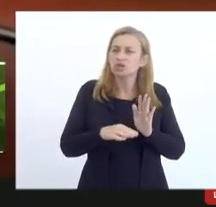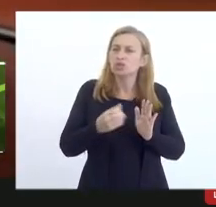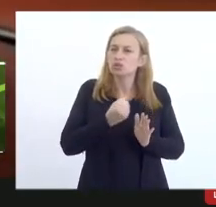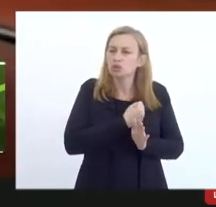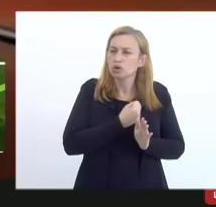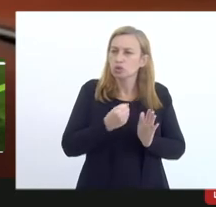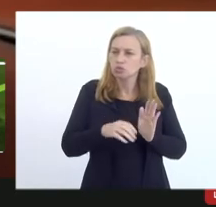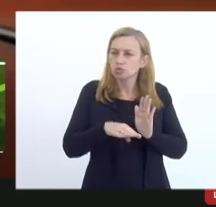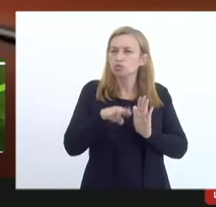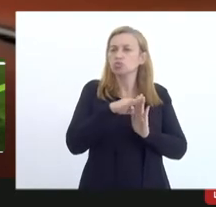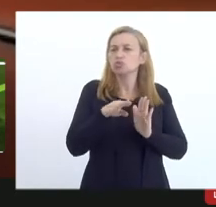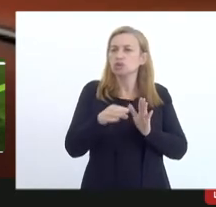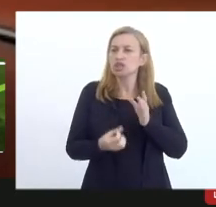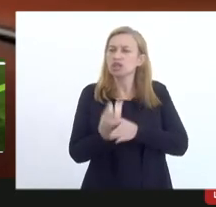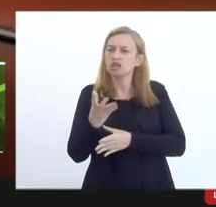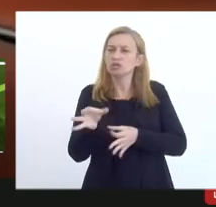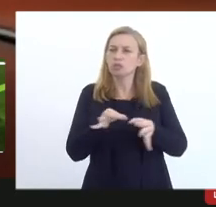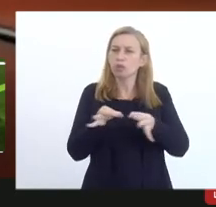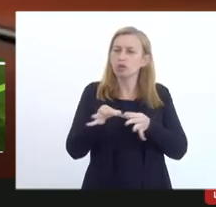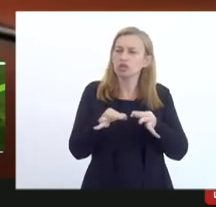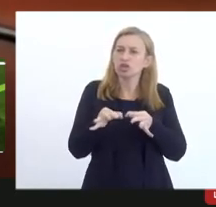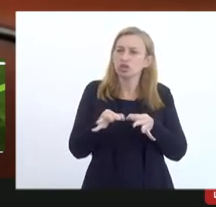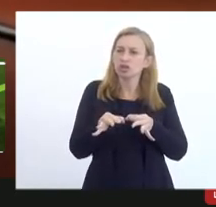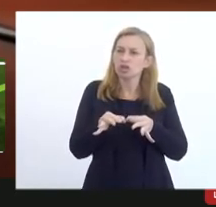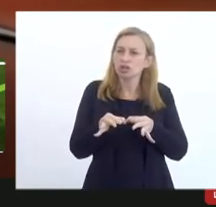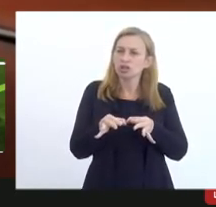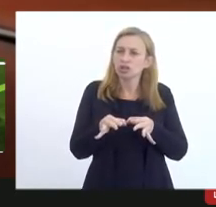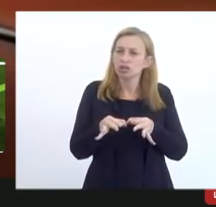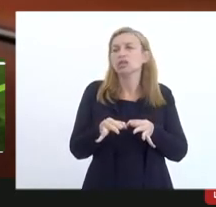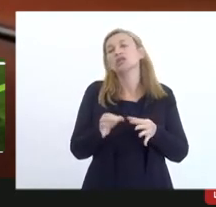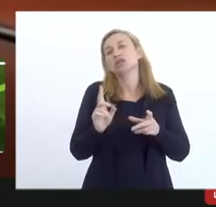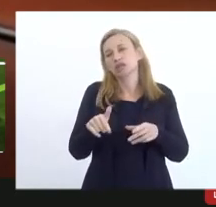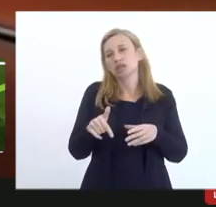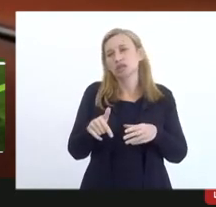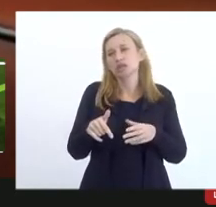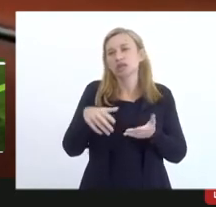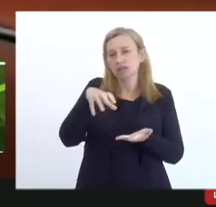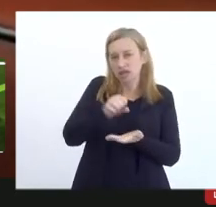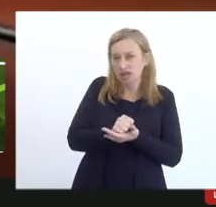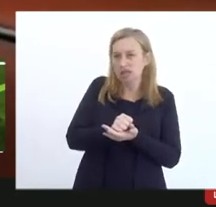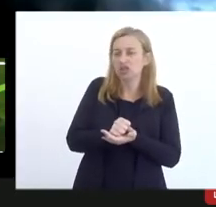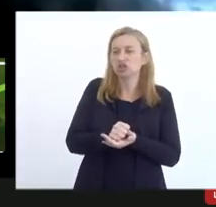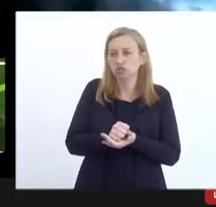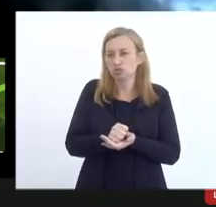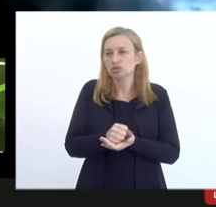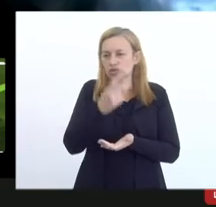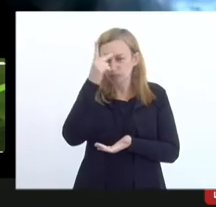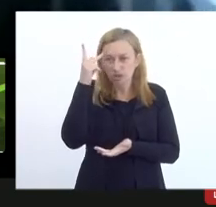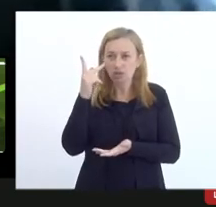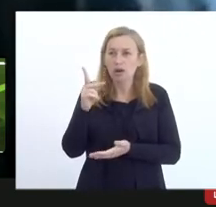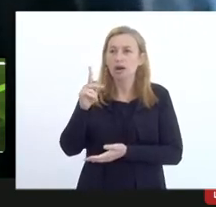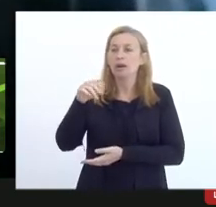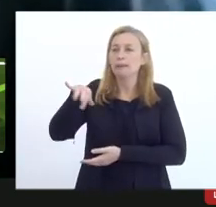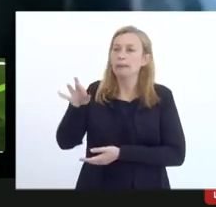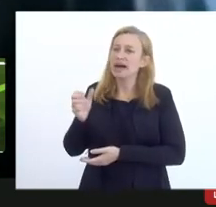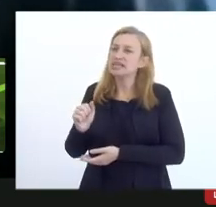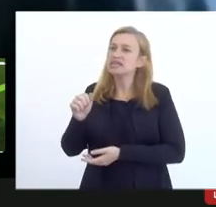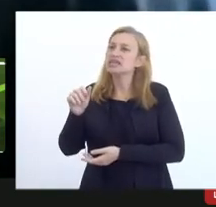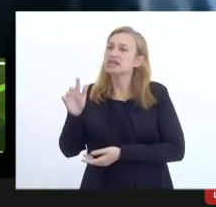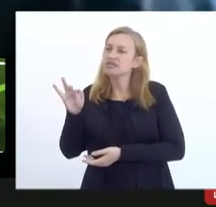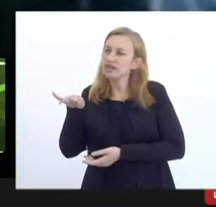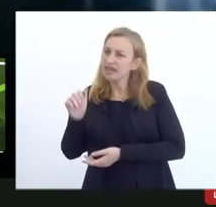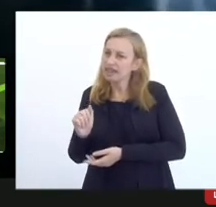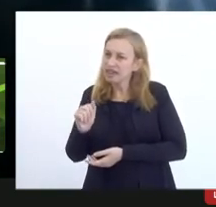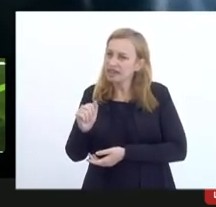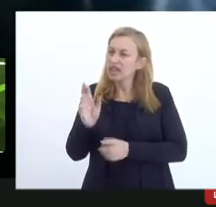está executando o projeto do que ser tão rigoroso em relação a esse cadastramento Marcia e Fernanda ao a gente